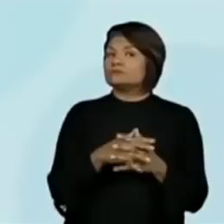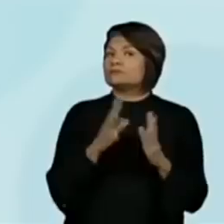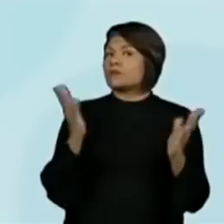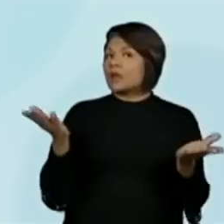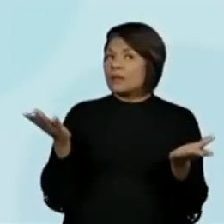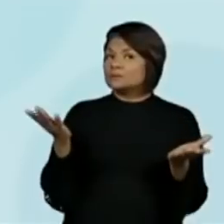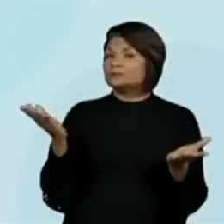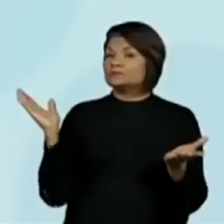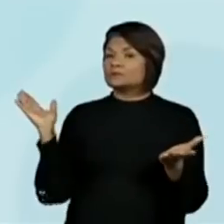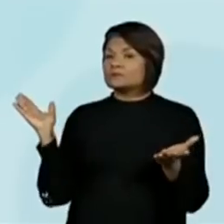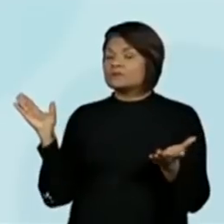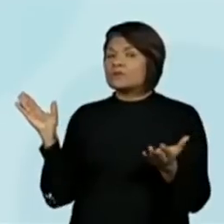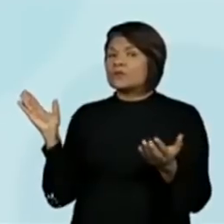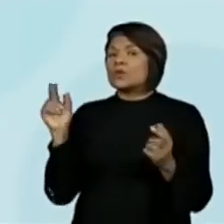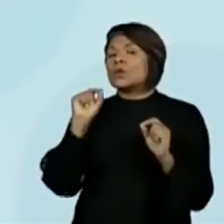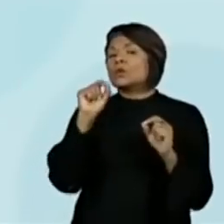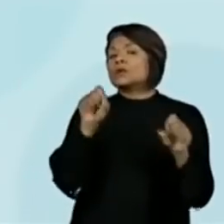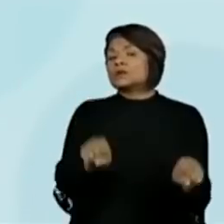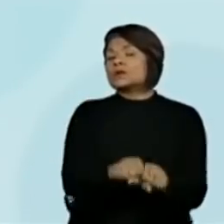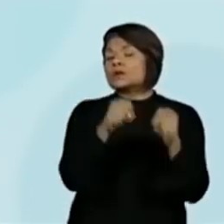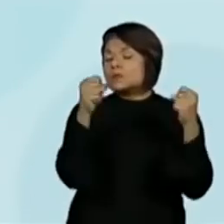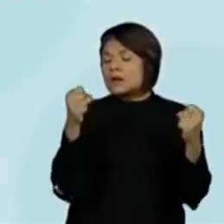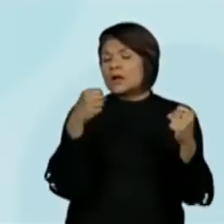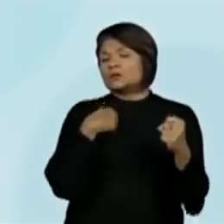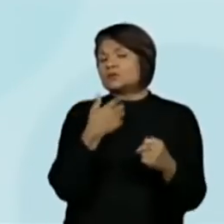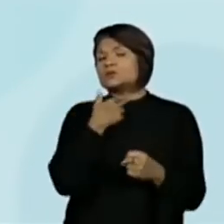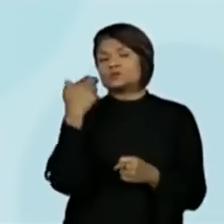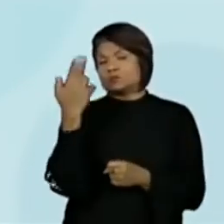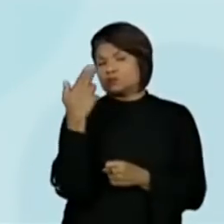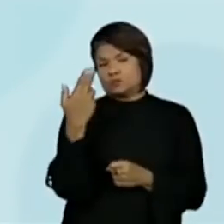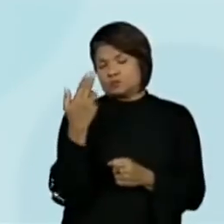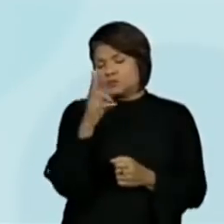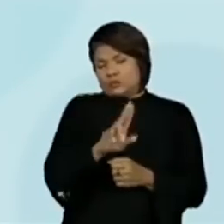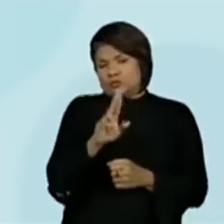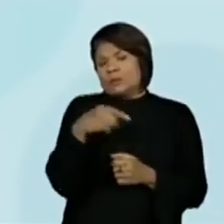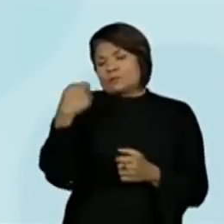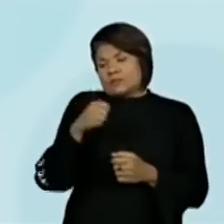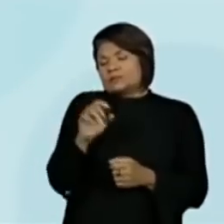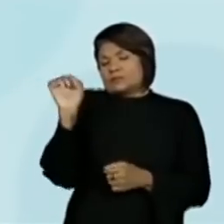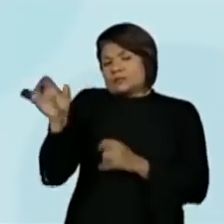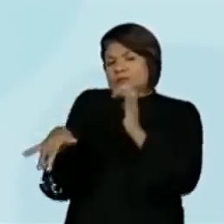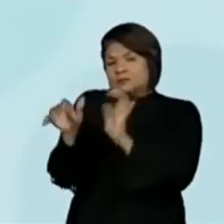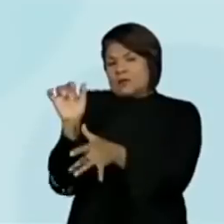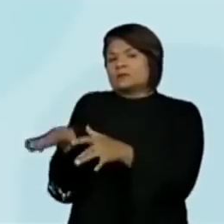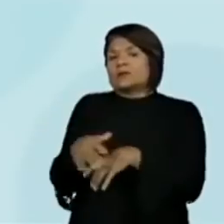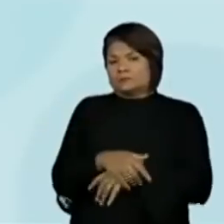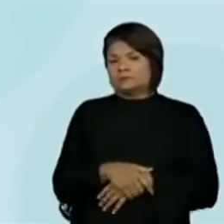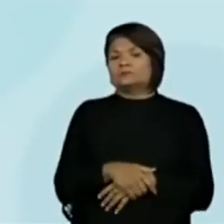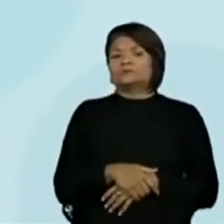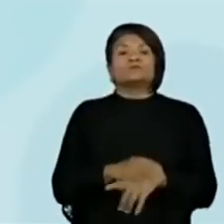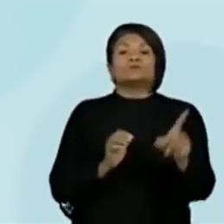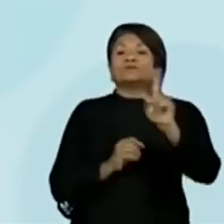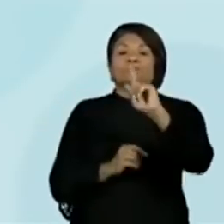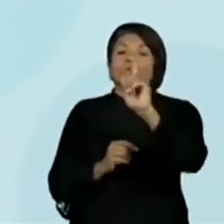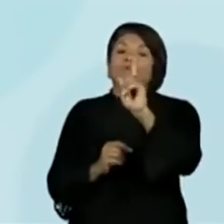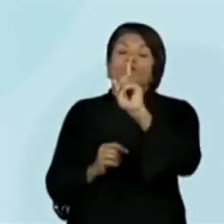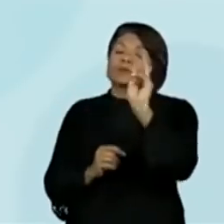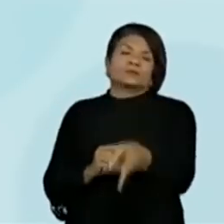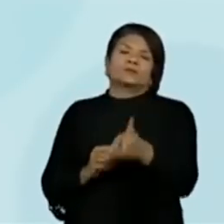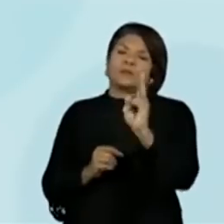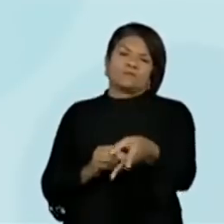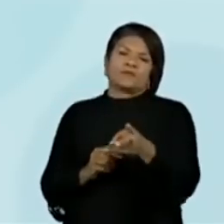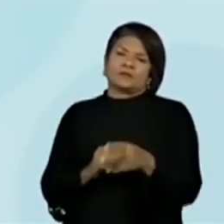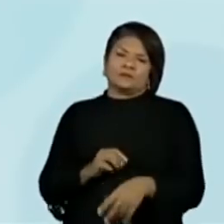O que está quebrado e sem condições de uso e precisamos descartar. Então, não é, não é